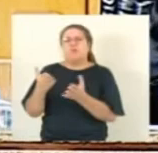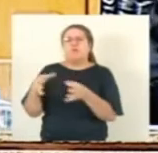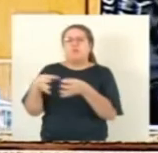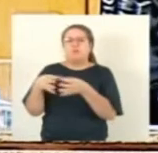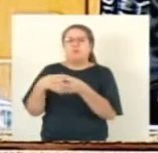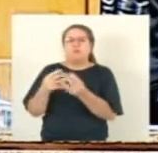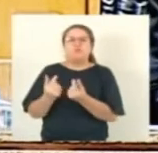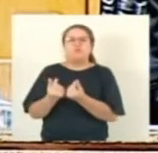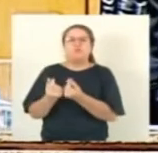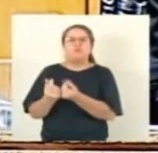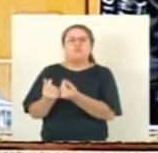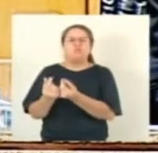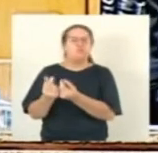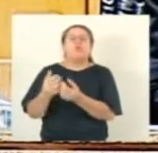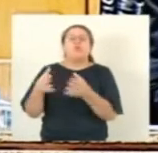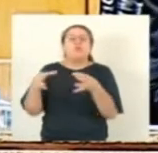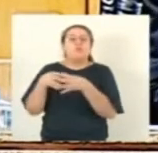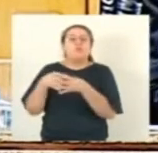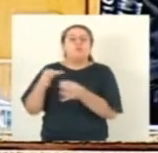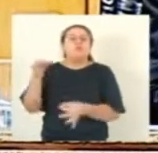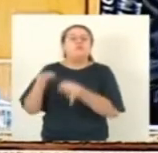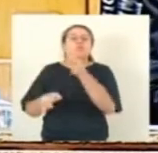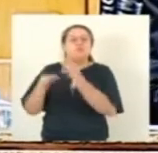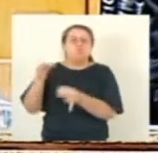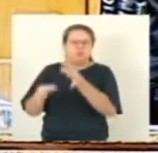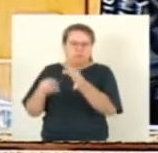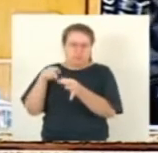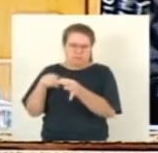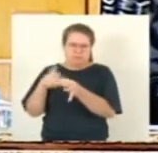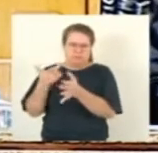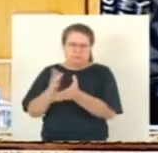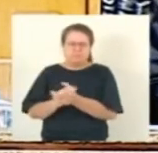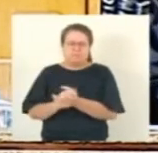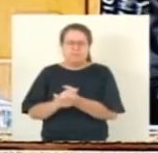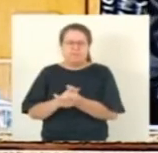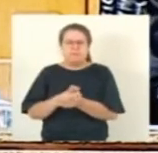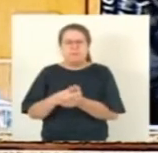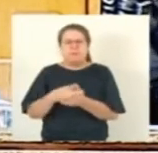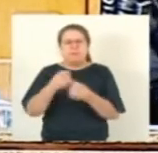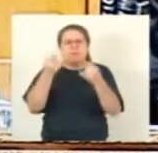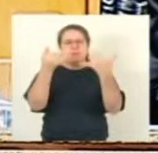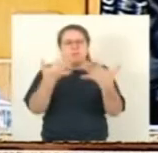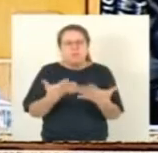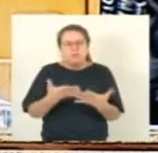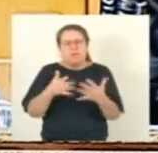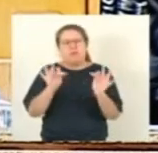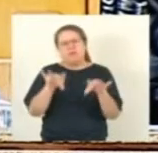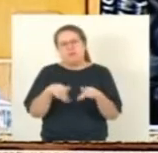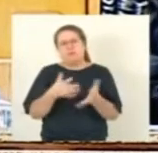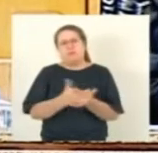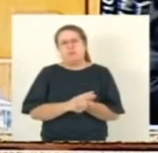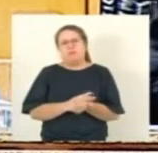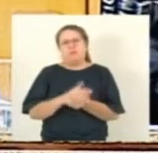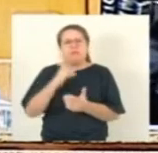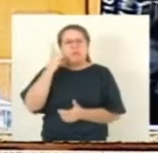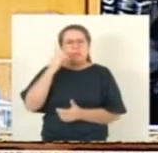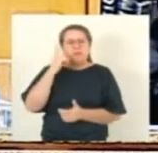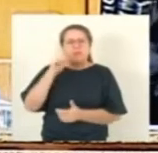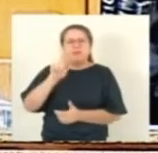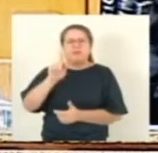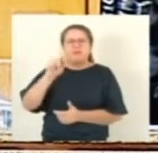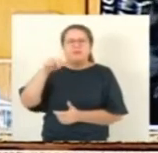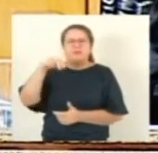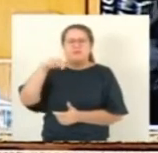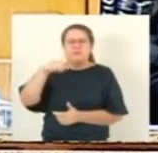para oferecer o parecer oral redação final deputado Gandini com a palavra